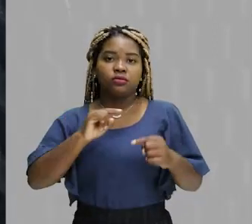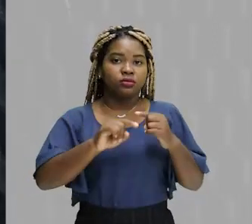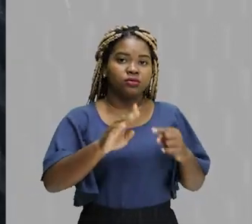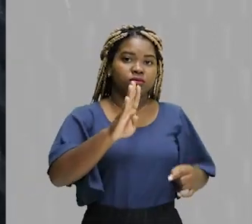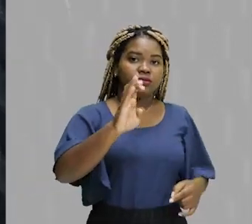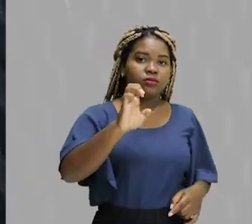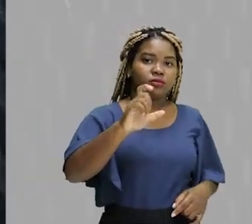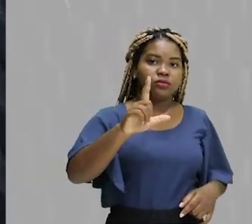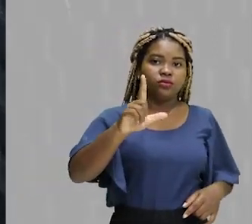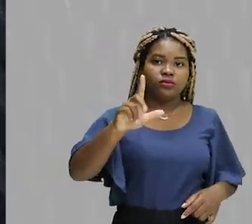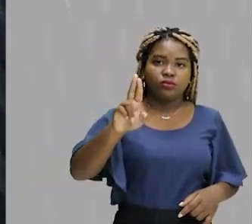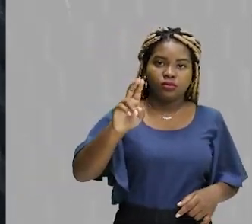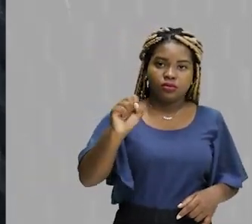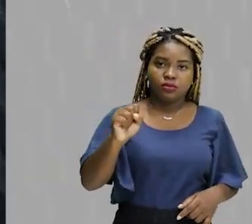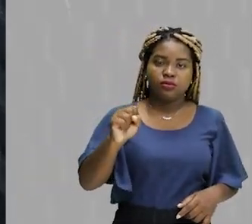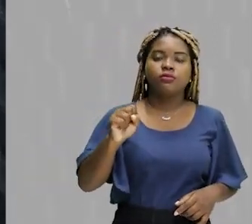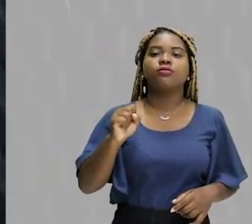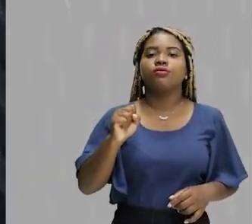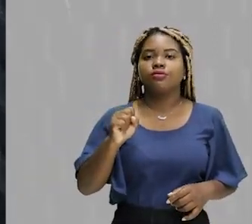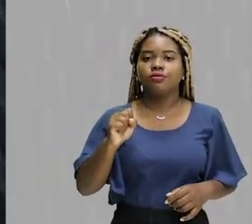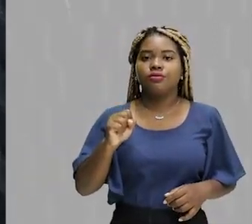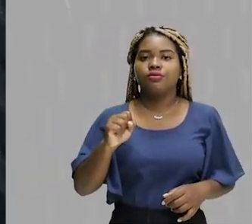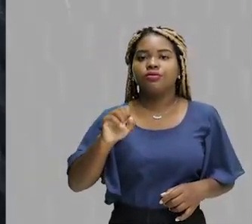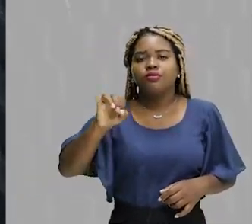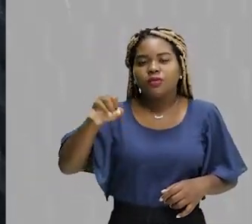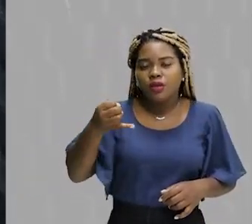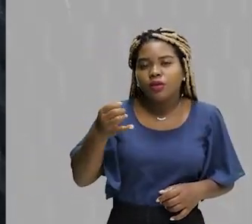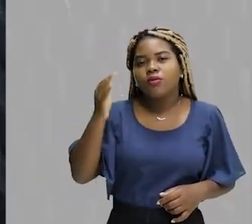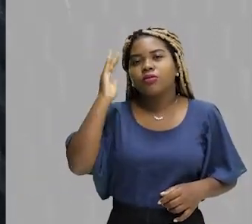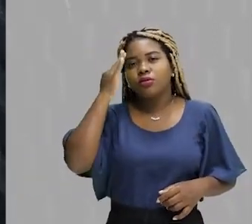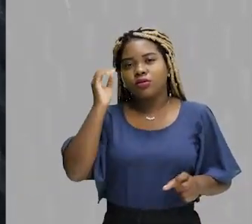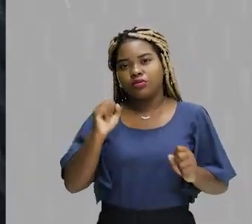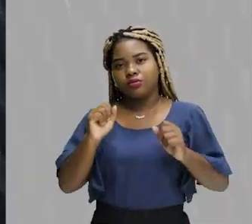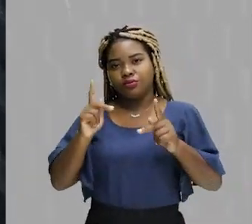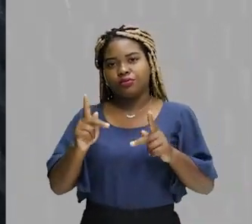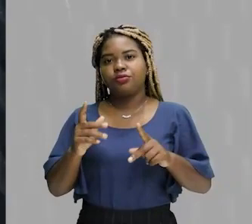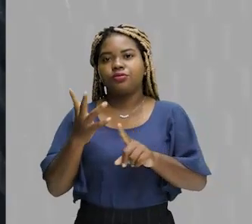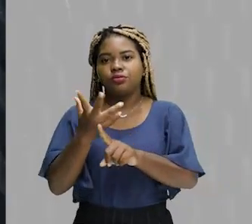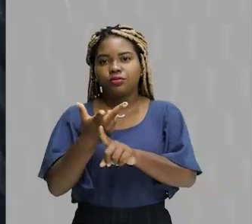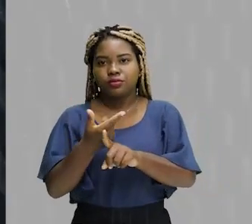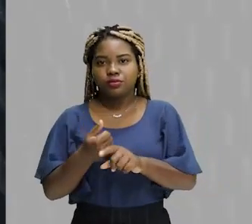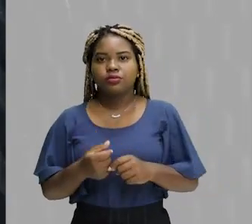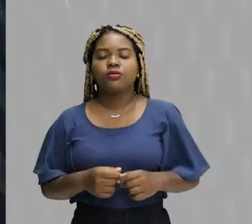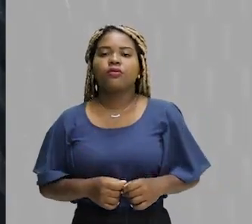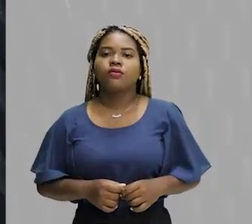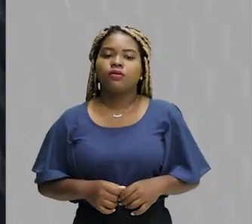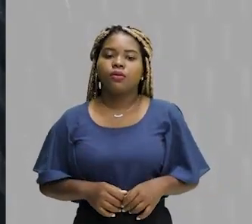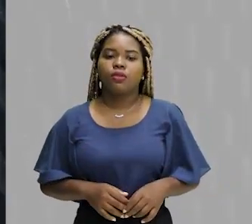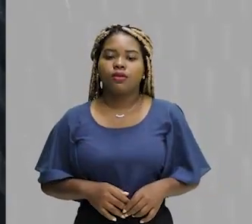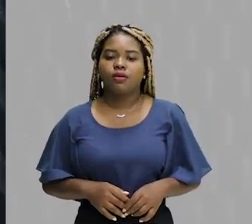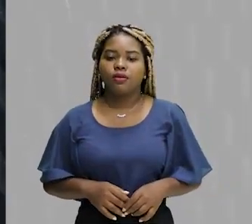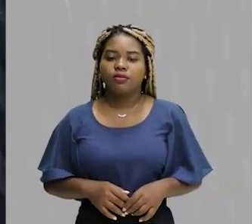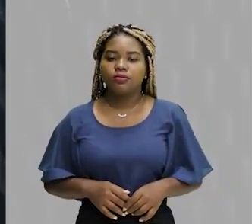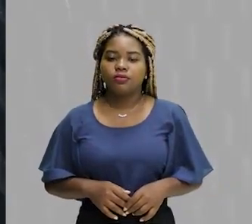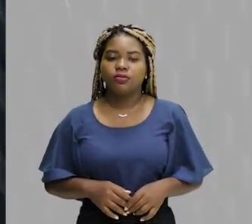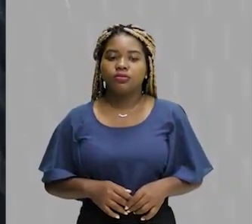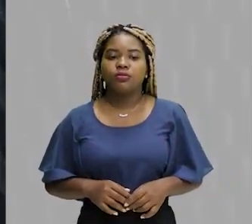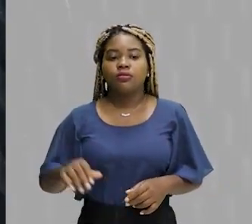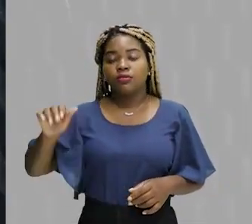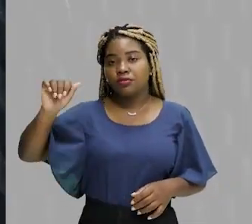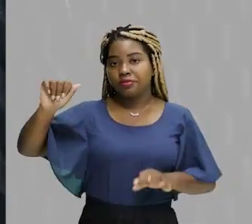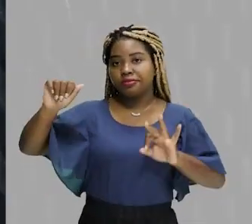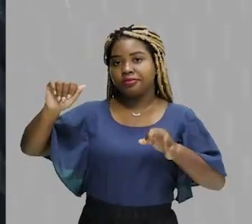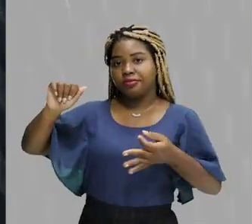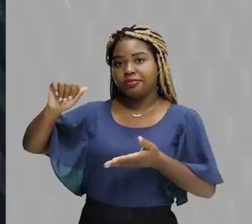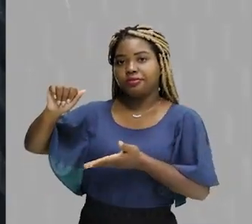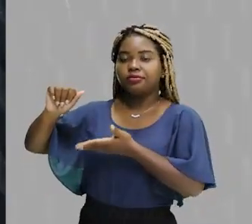é o termo Esteses para que a gente possa aproveitar e entender esta arte a partir de então, ok? Então, veja só, nós vamos ficar aqui com a letra A